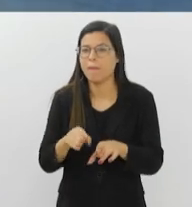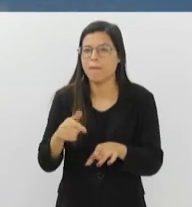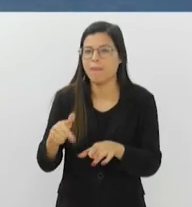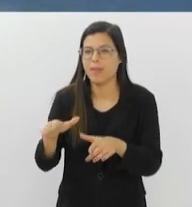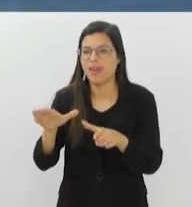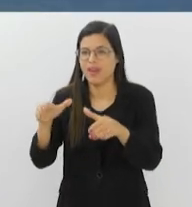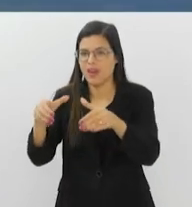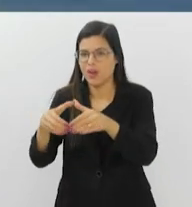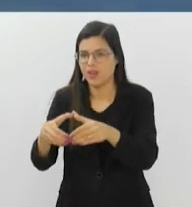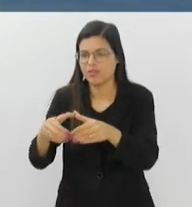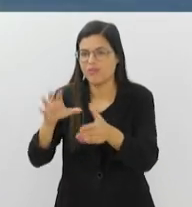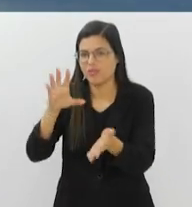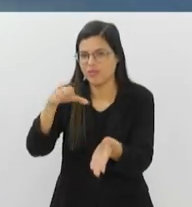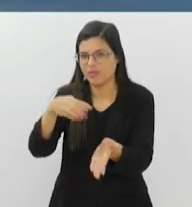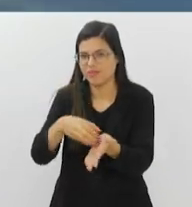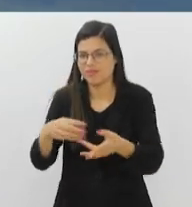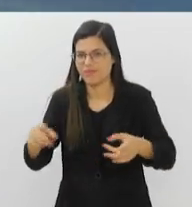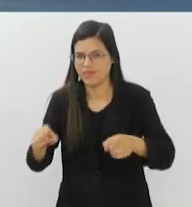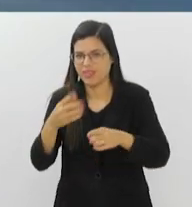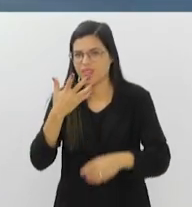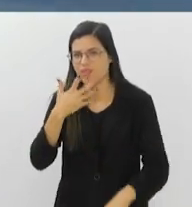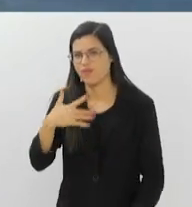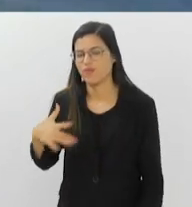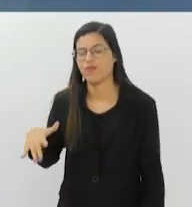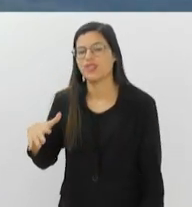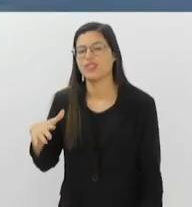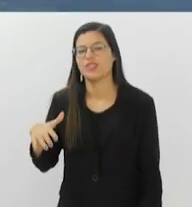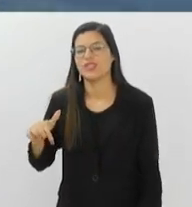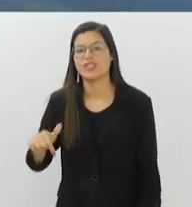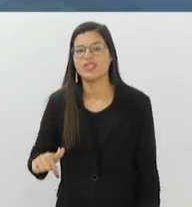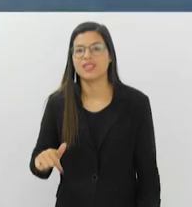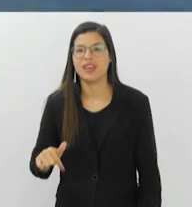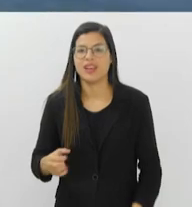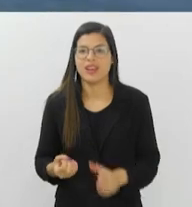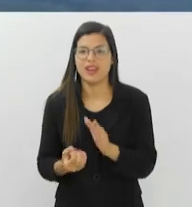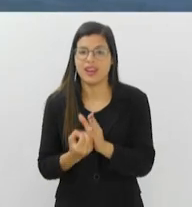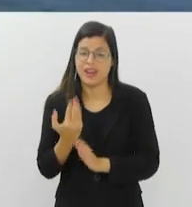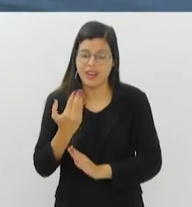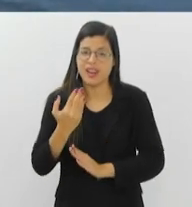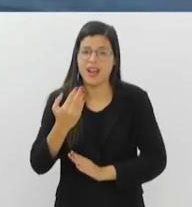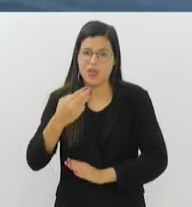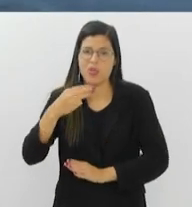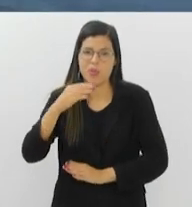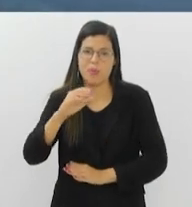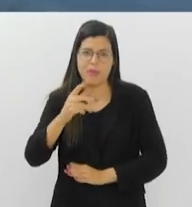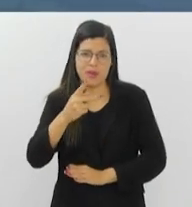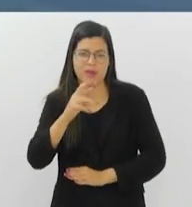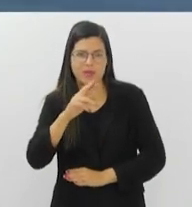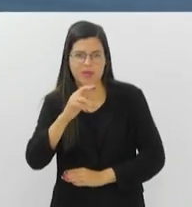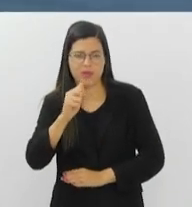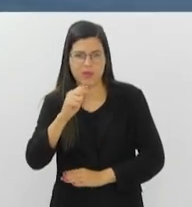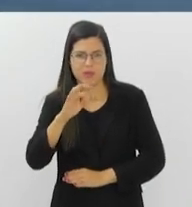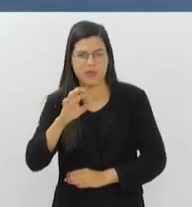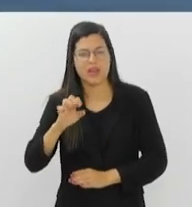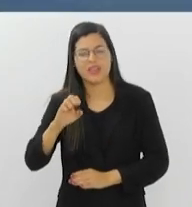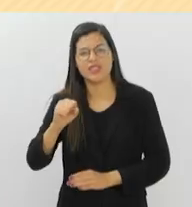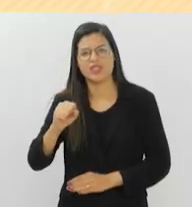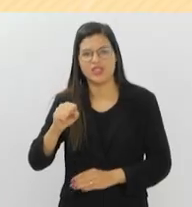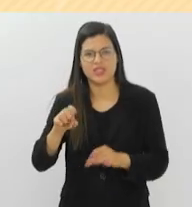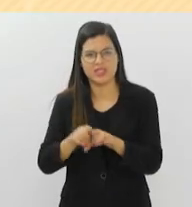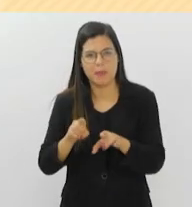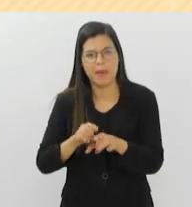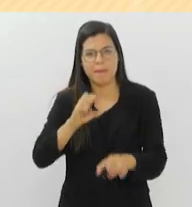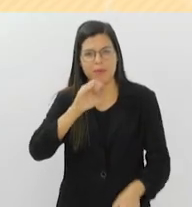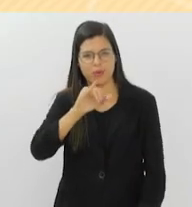Coral Sinfônico Infanto Juvenil, que foi fundado pelo maestro Prates e pela jornalista Aide Rocha Sintra.